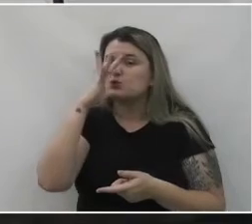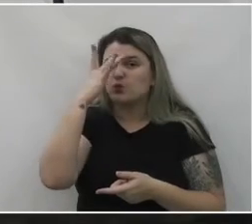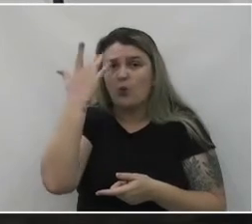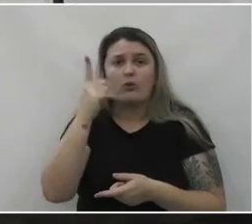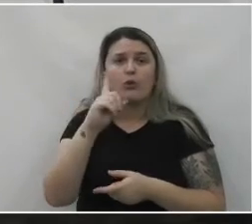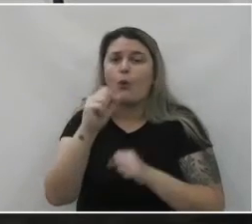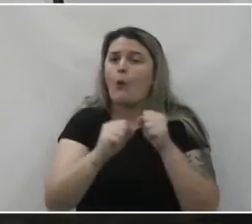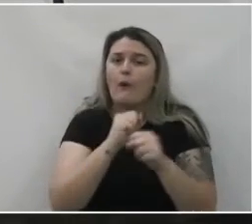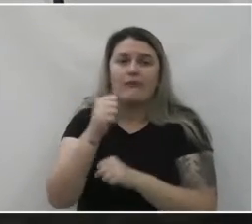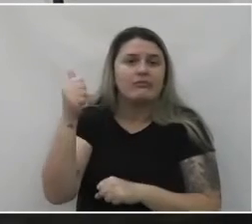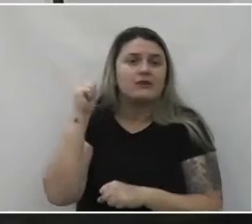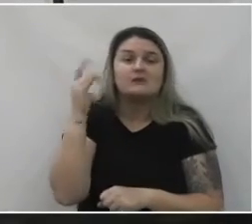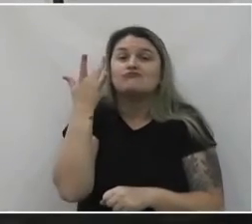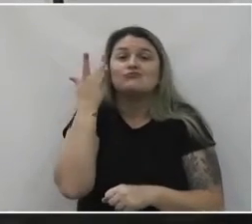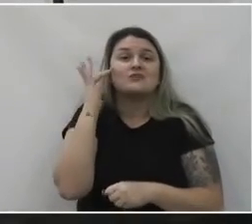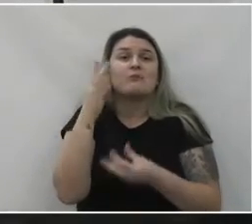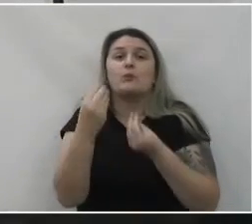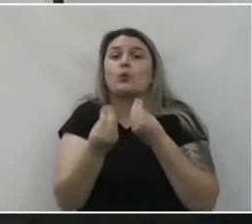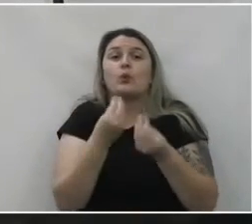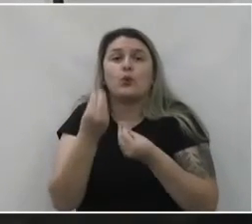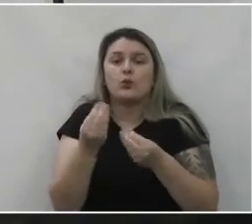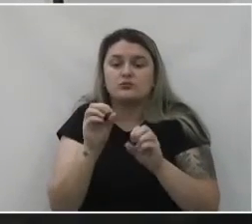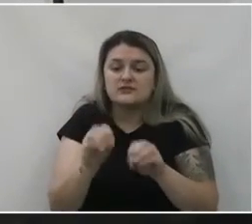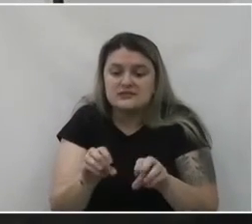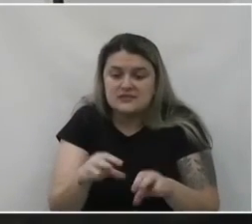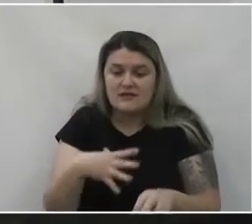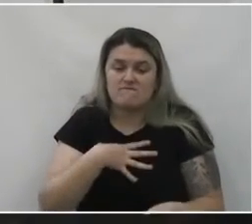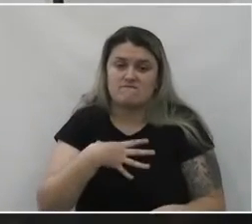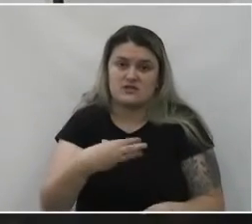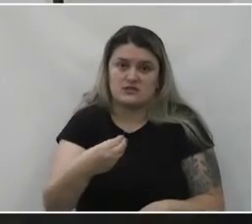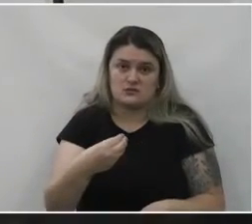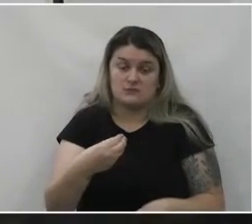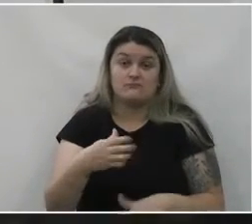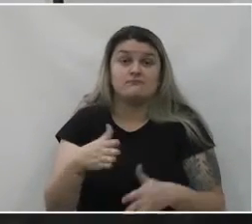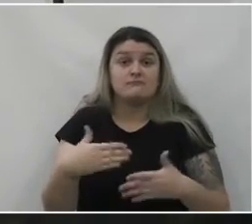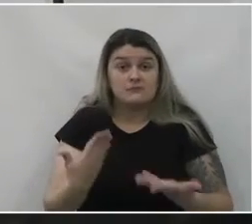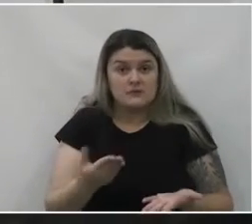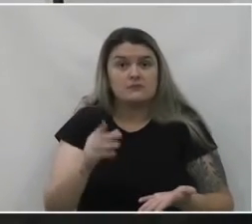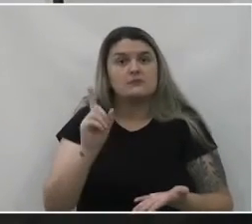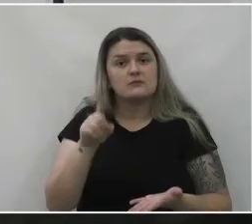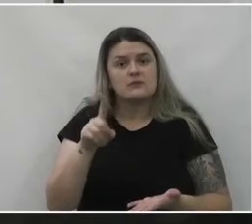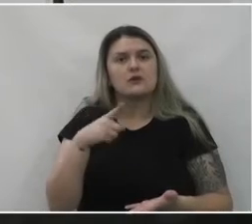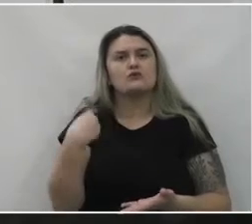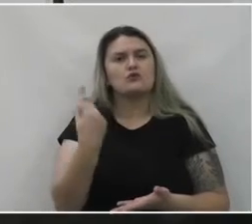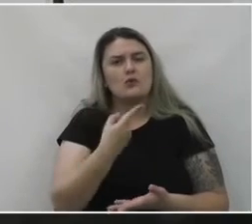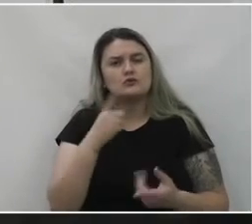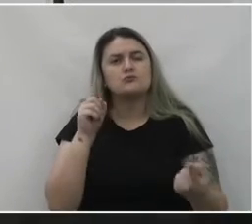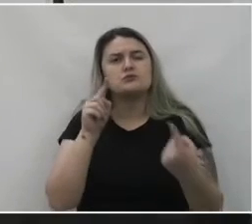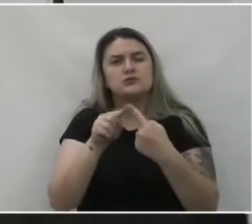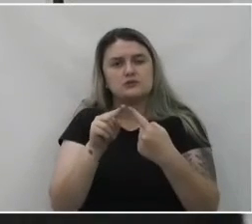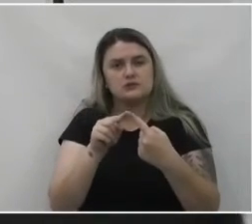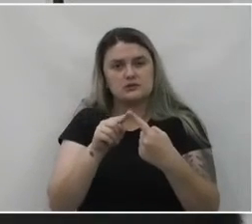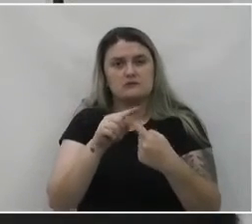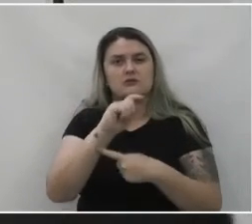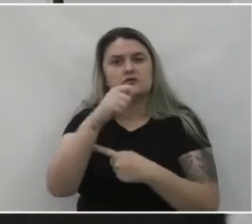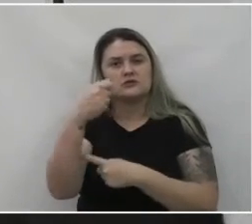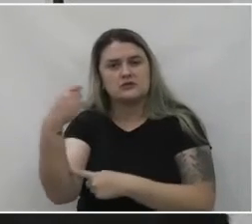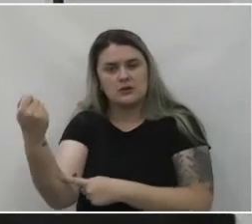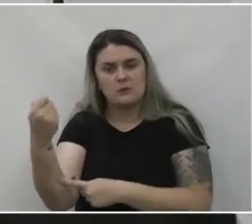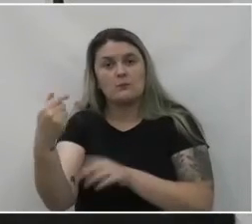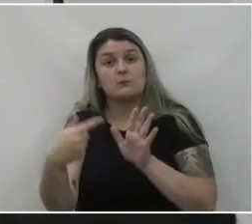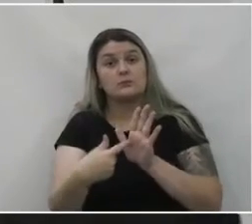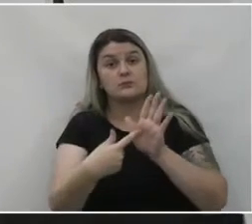atrás e não sabem como educar o seu filho. Então, esse é também um dos objetivos da Alate,